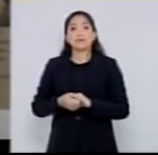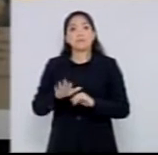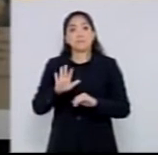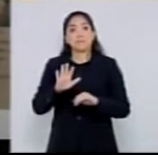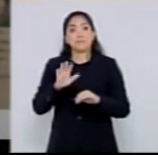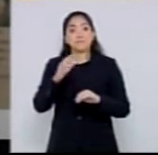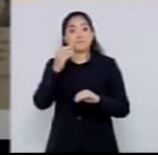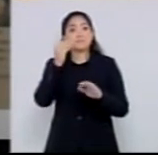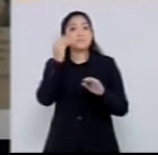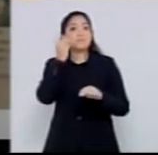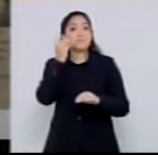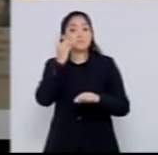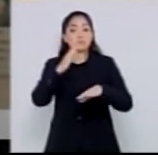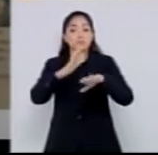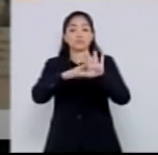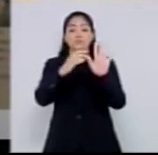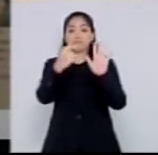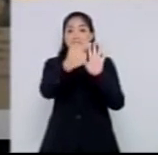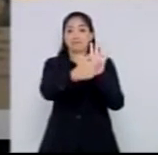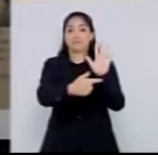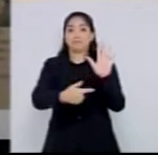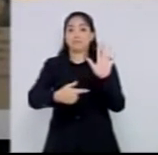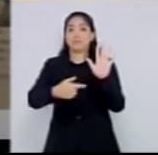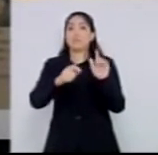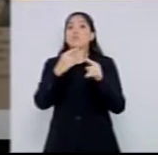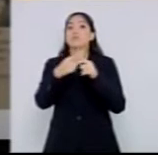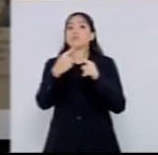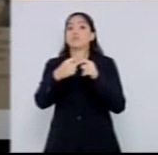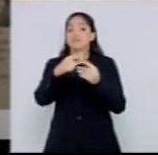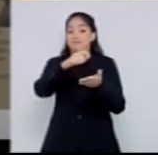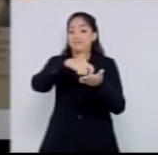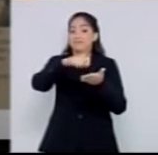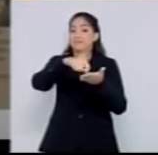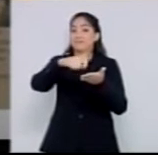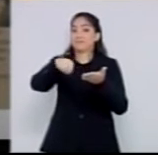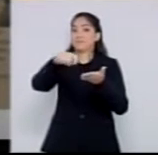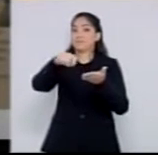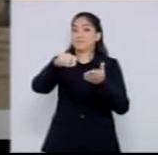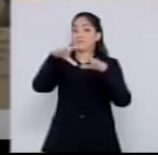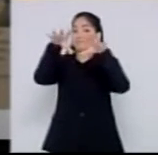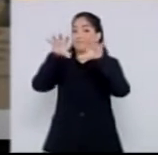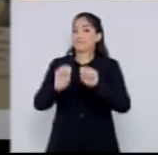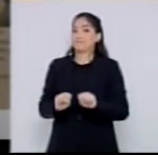quê que a minha mão está fazendo ali? Assinando o contrato como testemunha,